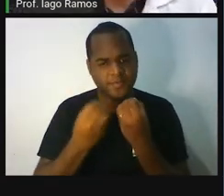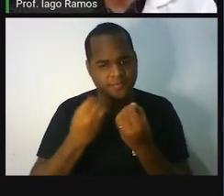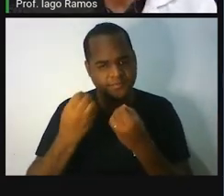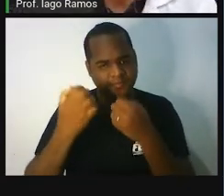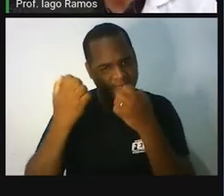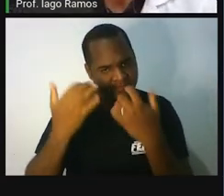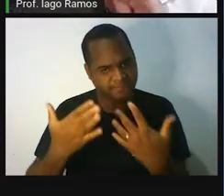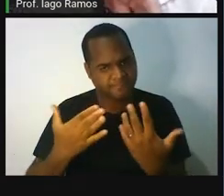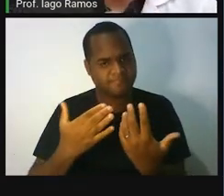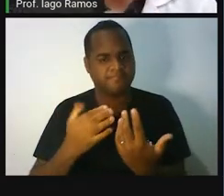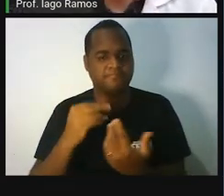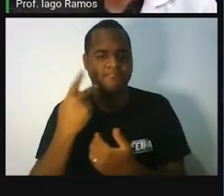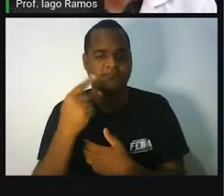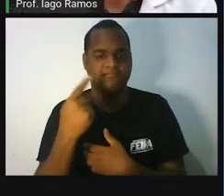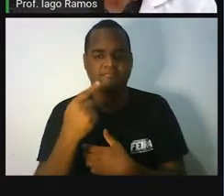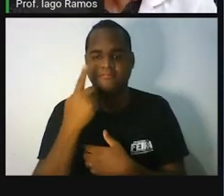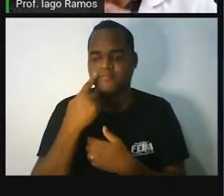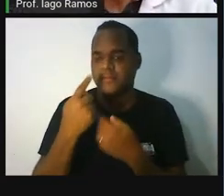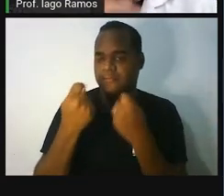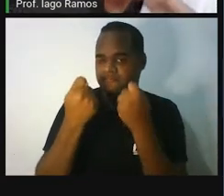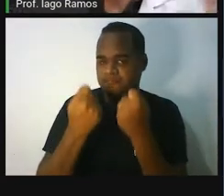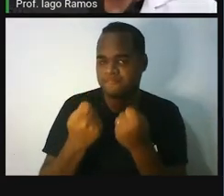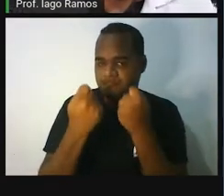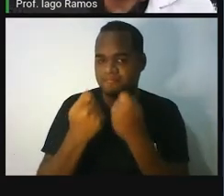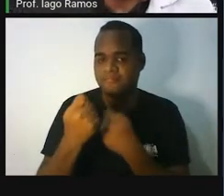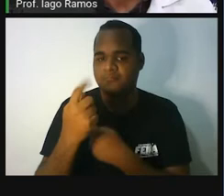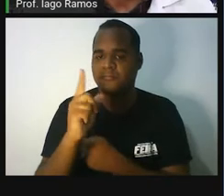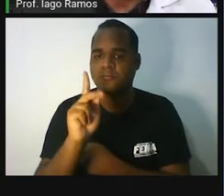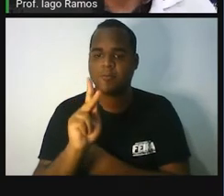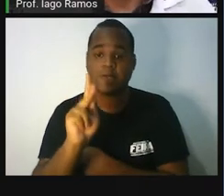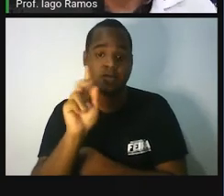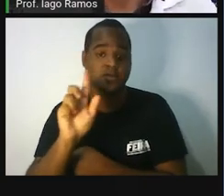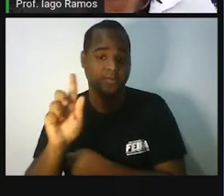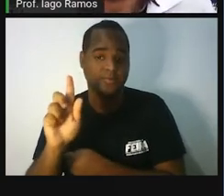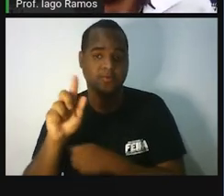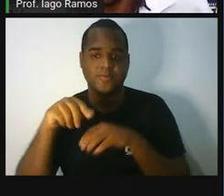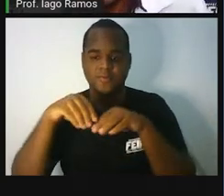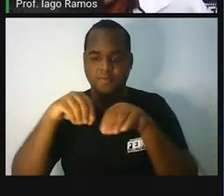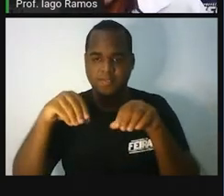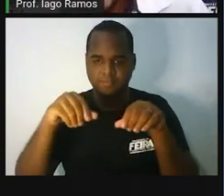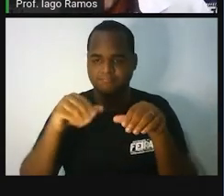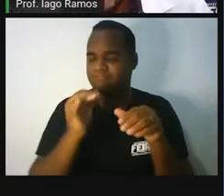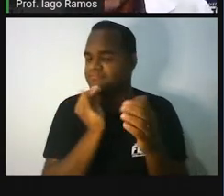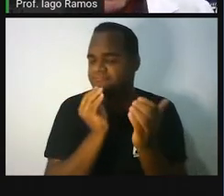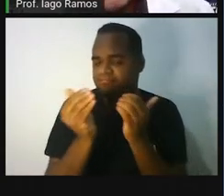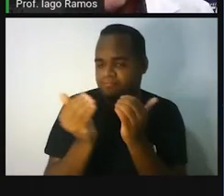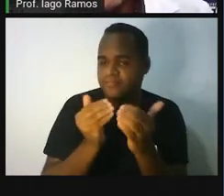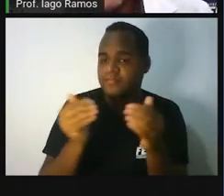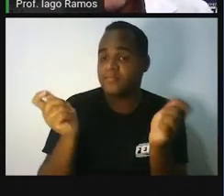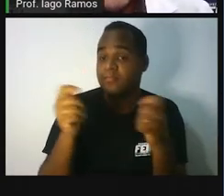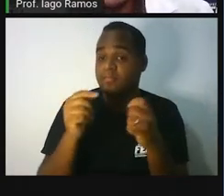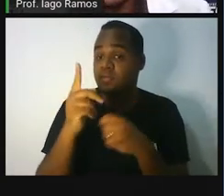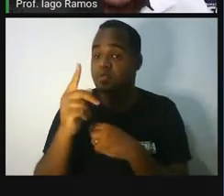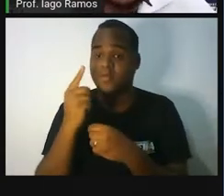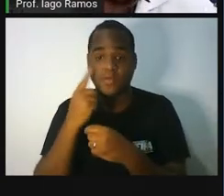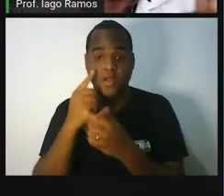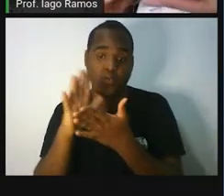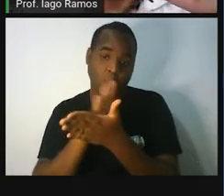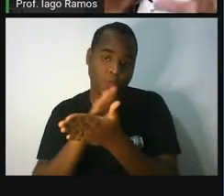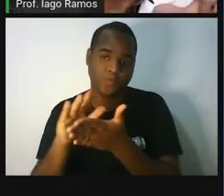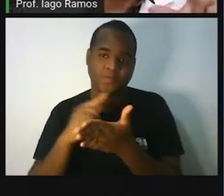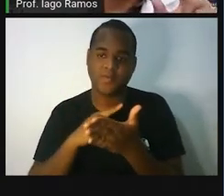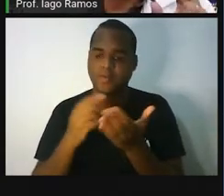você quer pesar ali um quilo de farinha. O que é que é feito? É colocado em um dos pratos